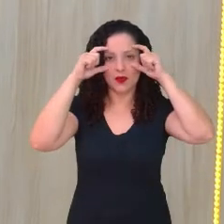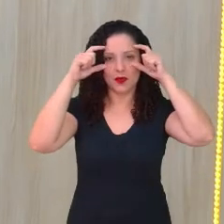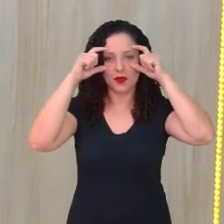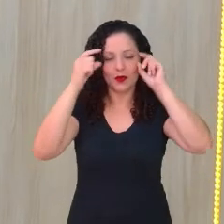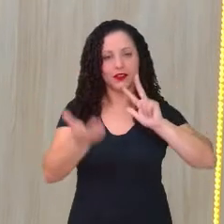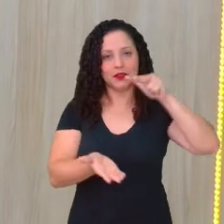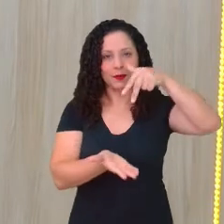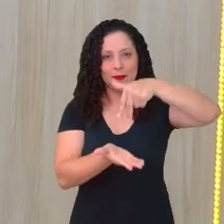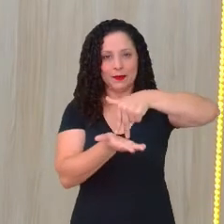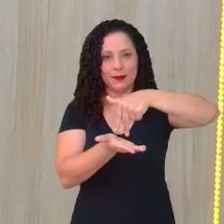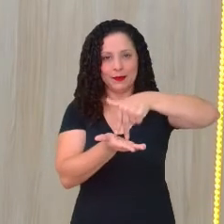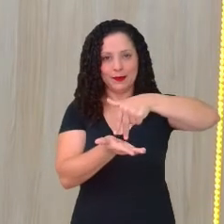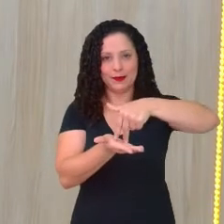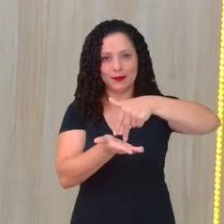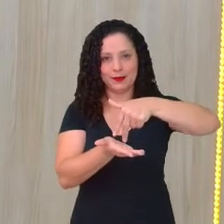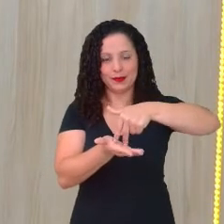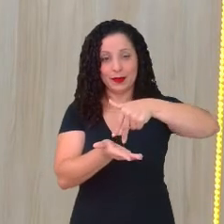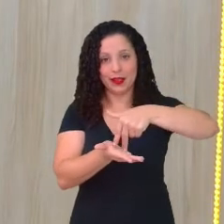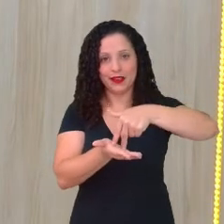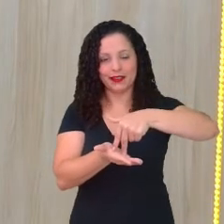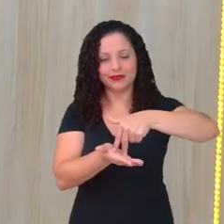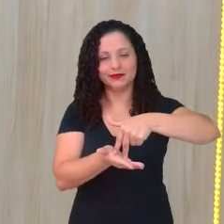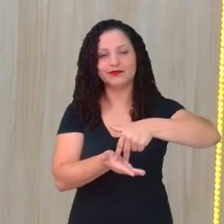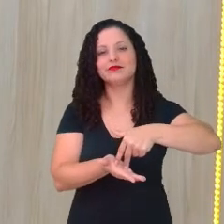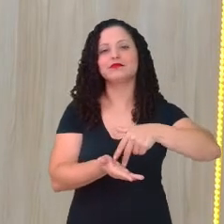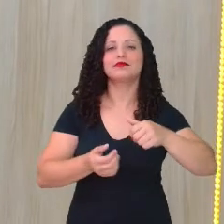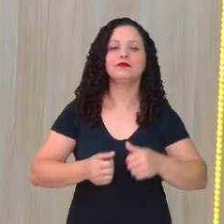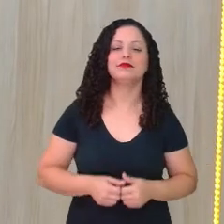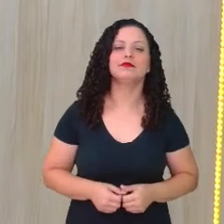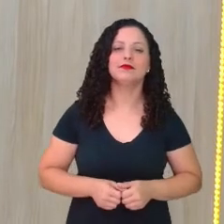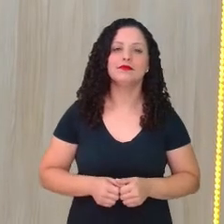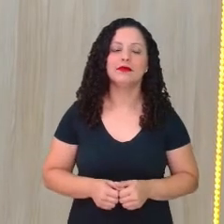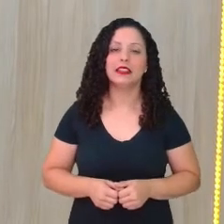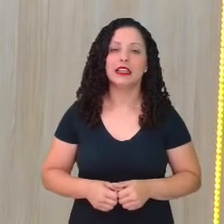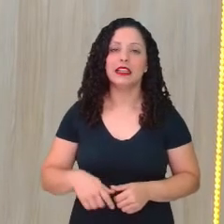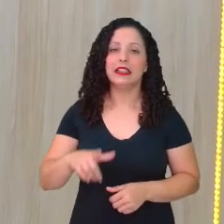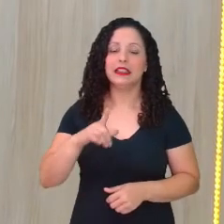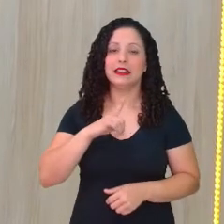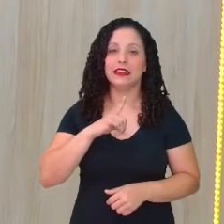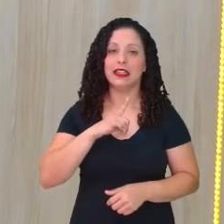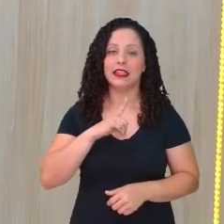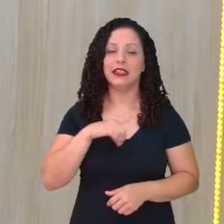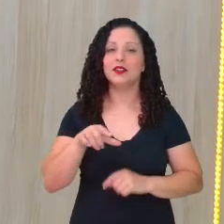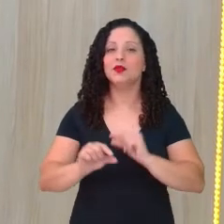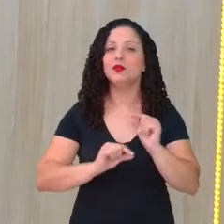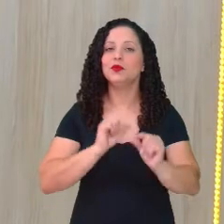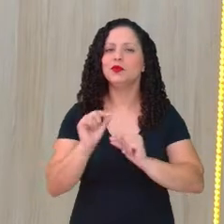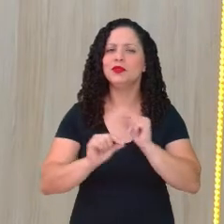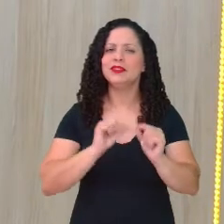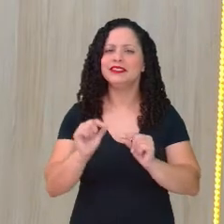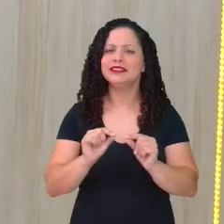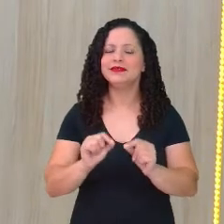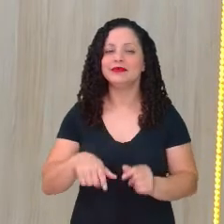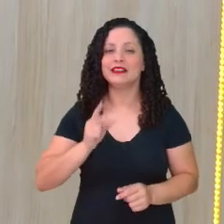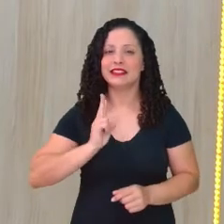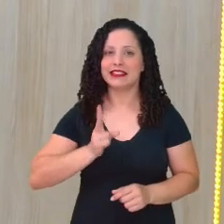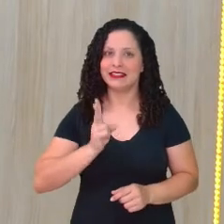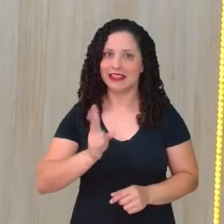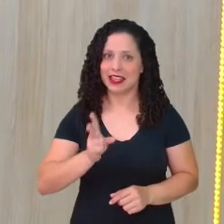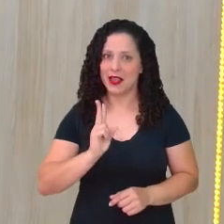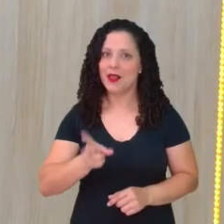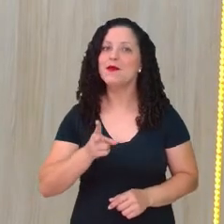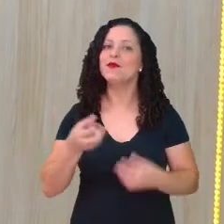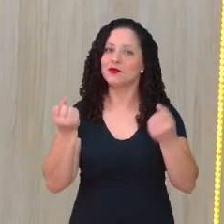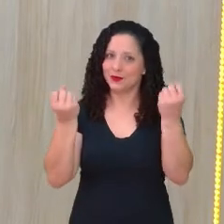estou em pé nos estúdios Educa Recife. E tenho coparda, como sempre falo, nunca estou